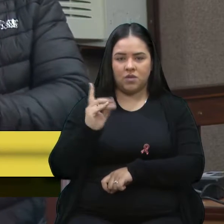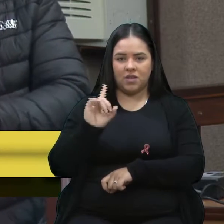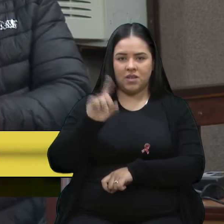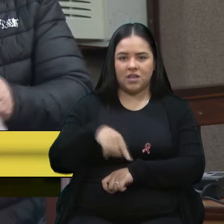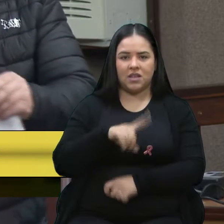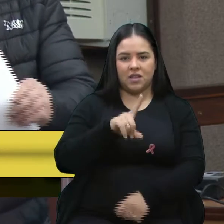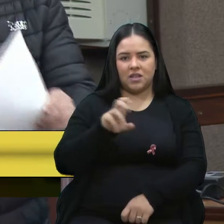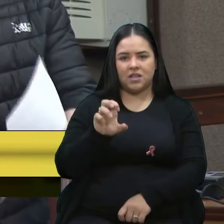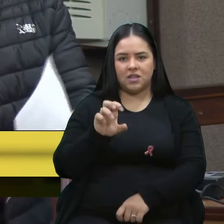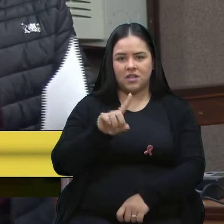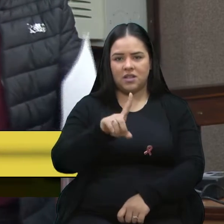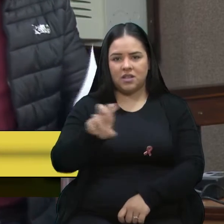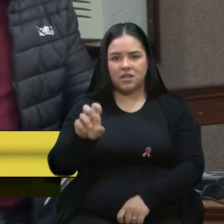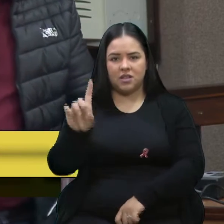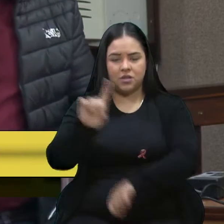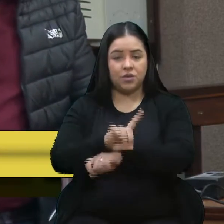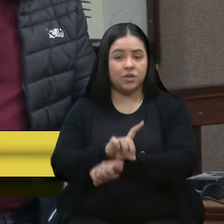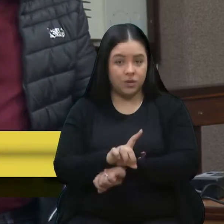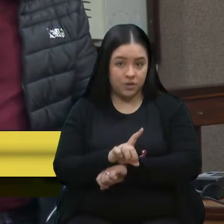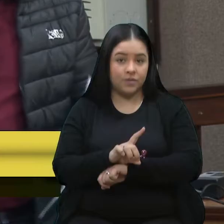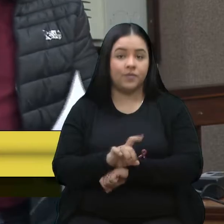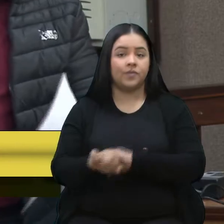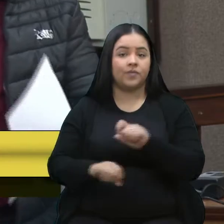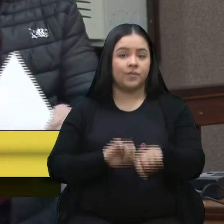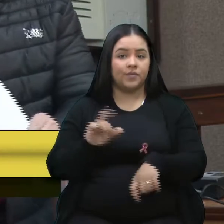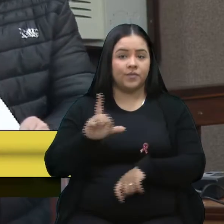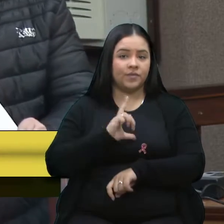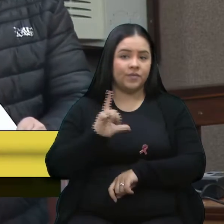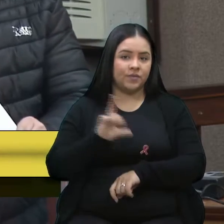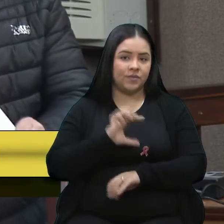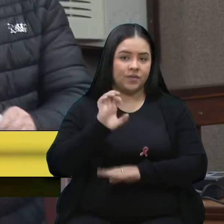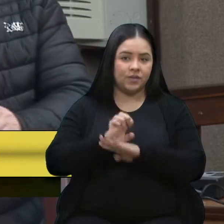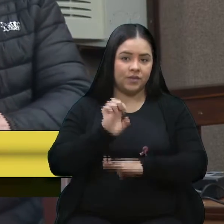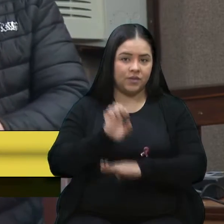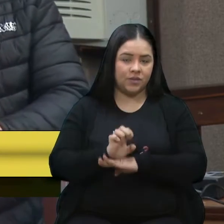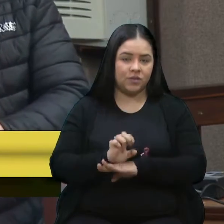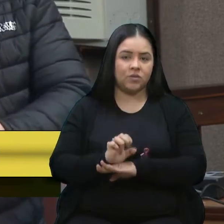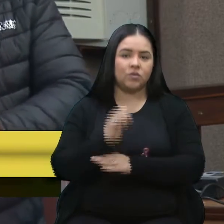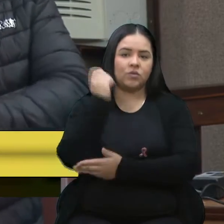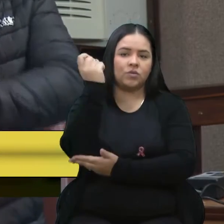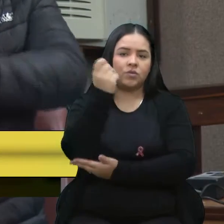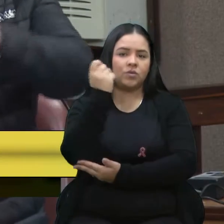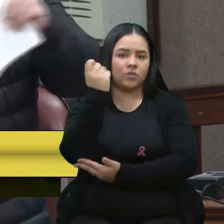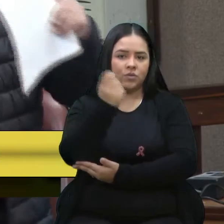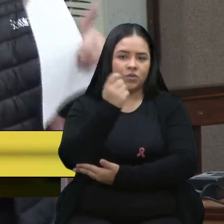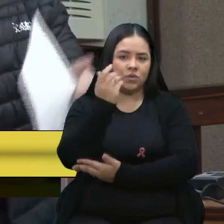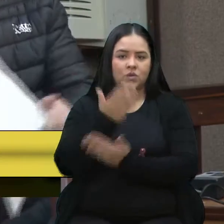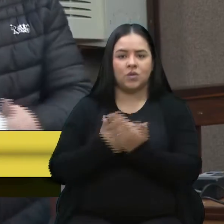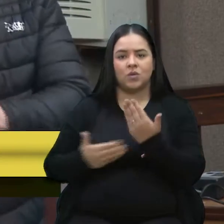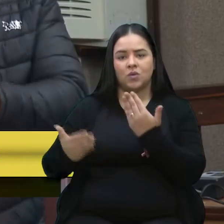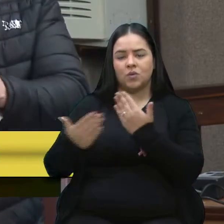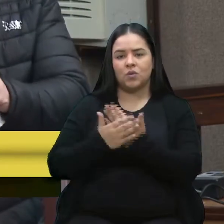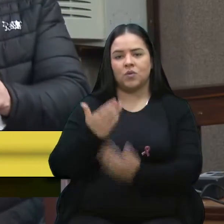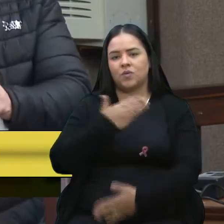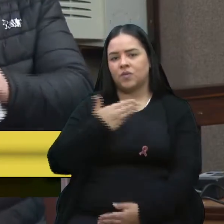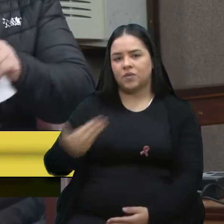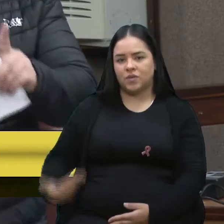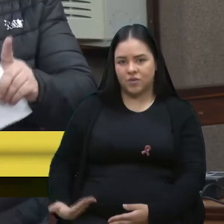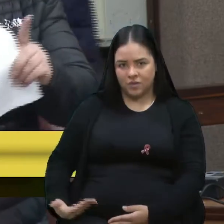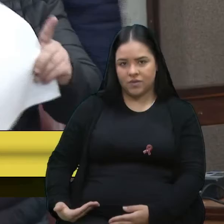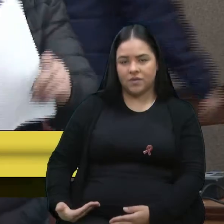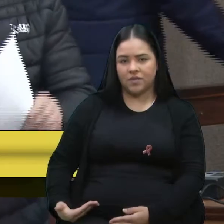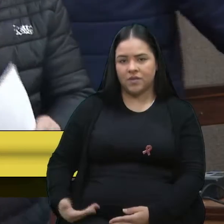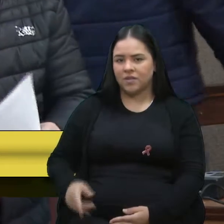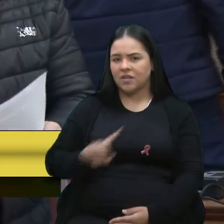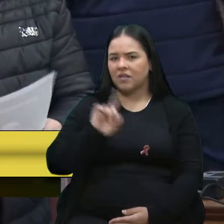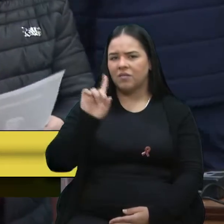em 15 dias, avaliado pelo Estado do Rio Grande do Sul, e que todos os governadores disseram isso. Não é